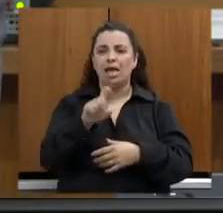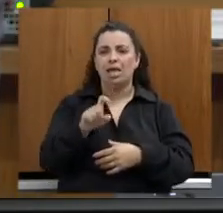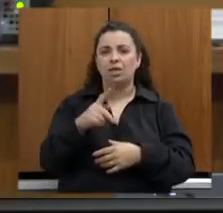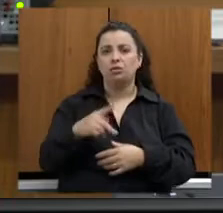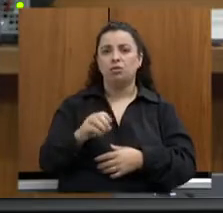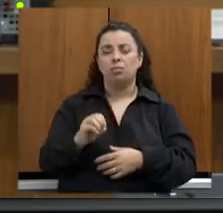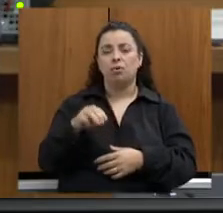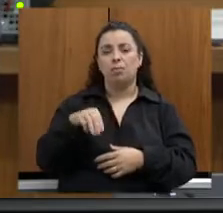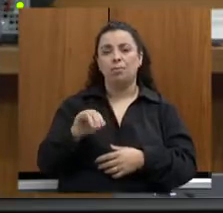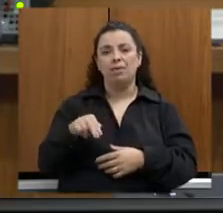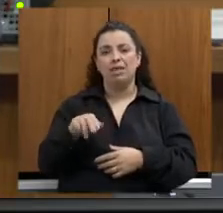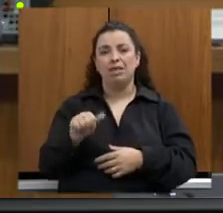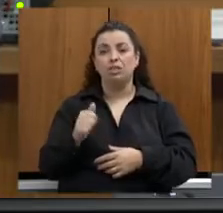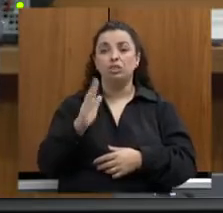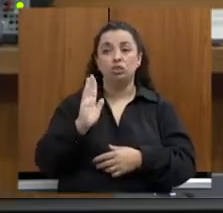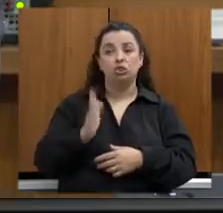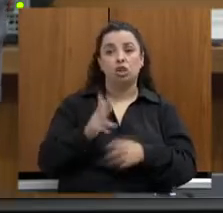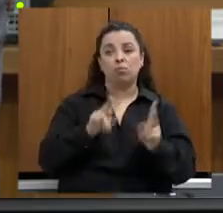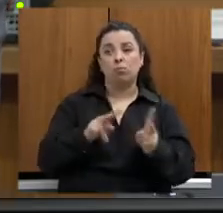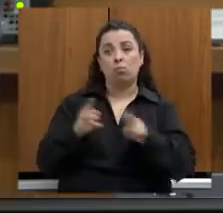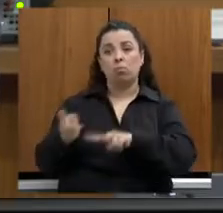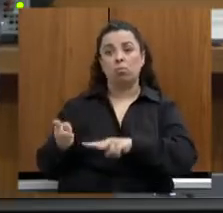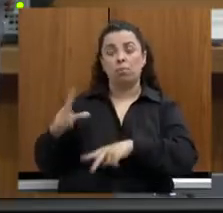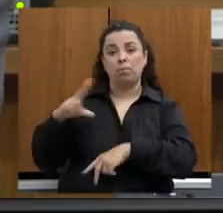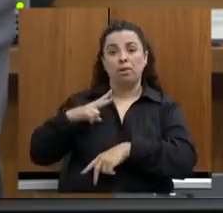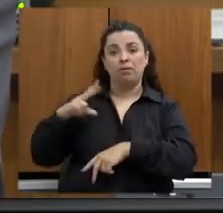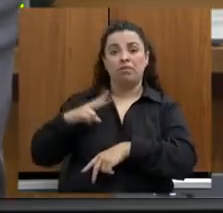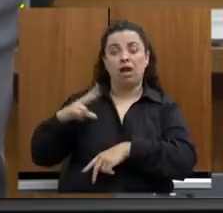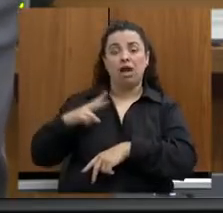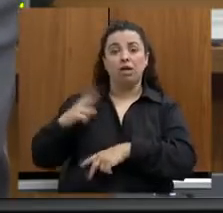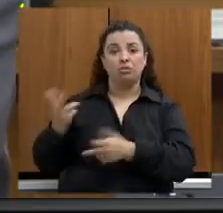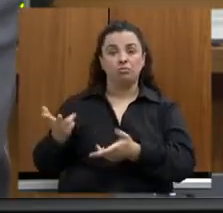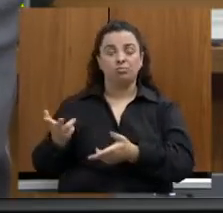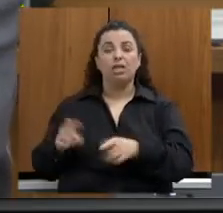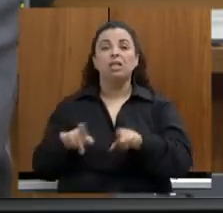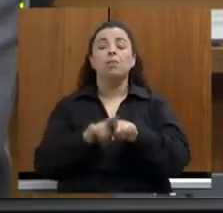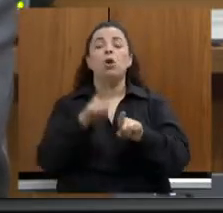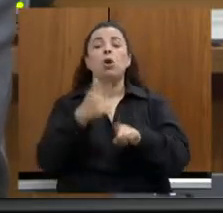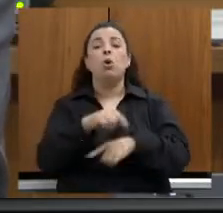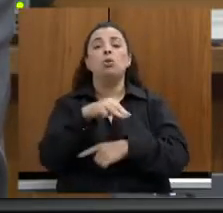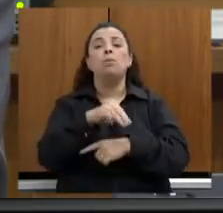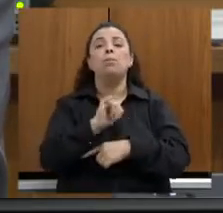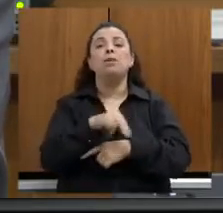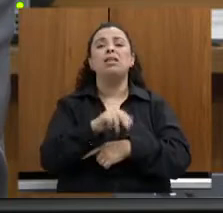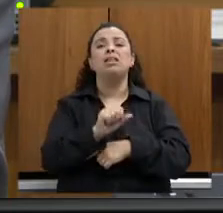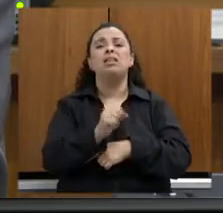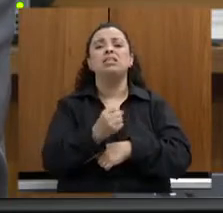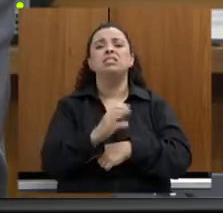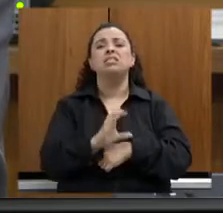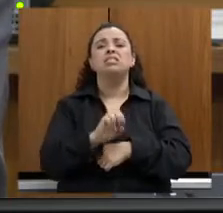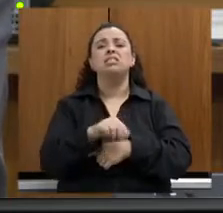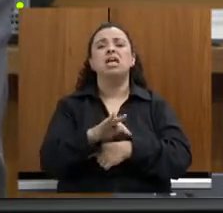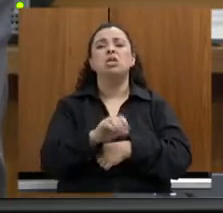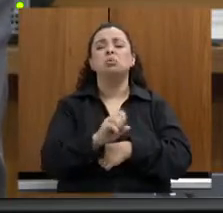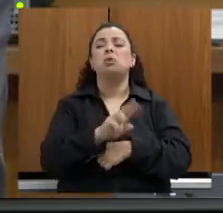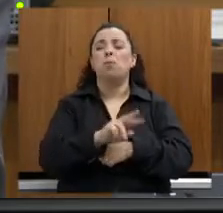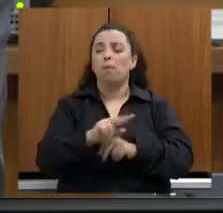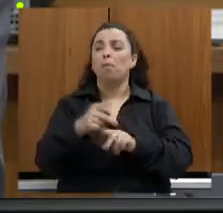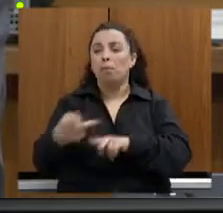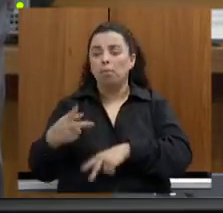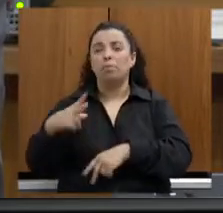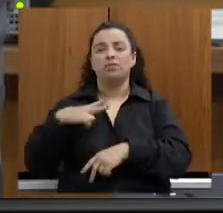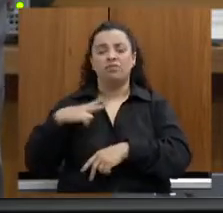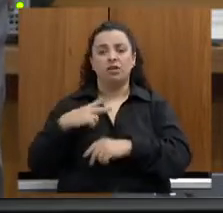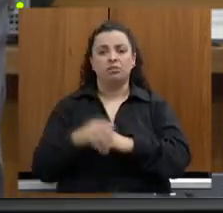iniciativa privada, para poder ter nosso Minas Centro. E te pergunto uma pergunta específica. Em uma reunião que eu tive com o Fernando